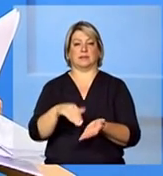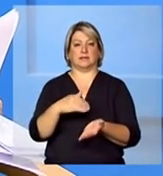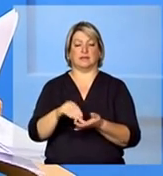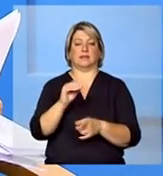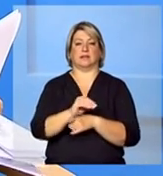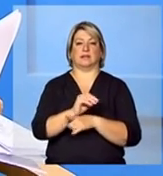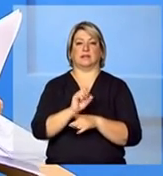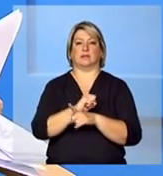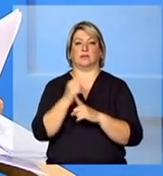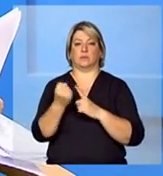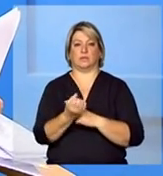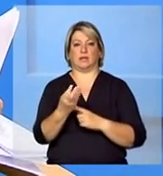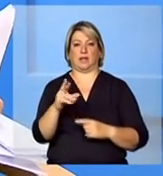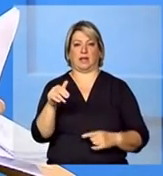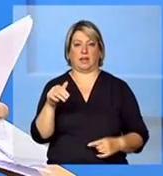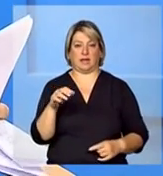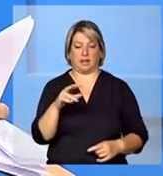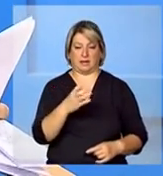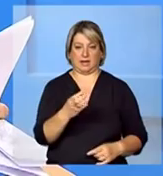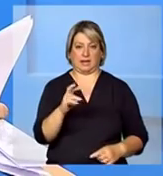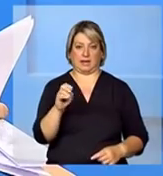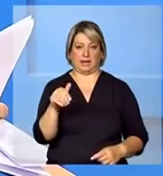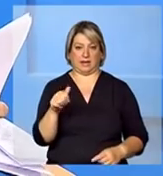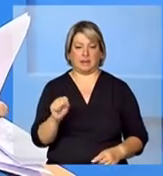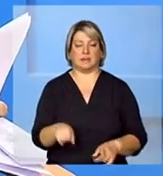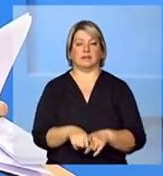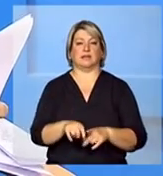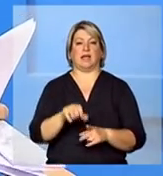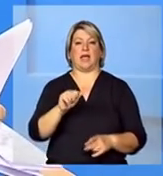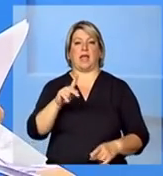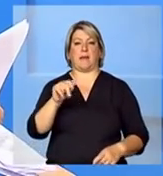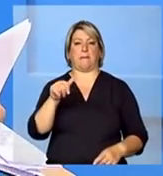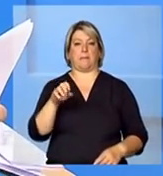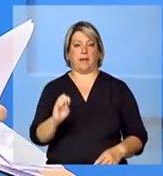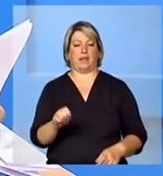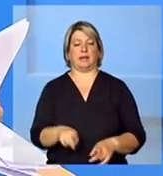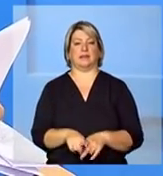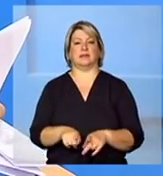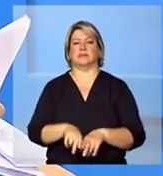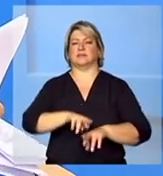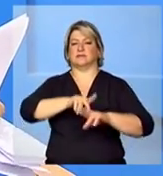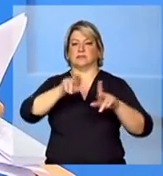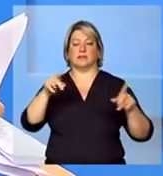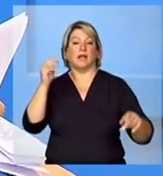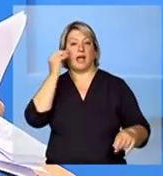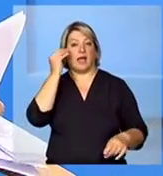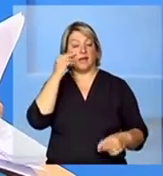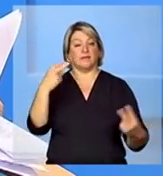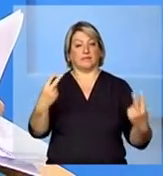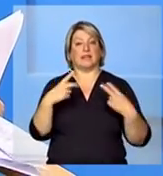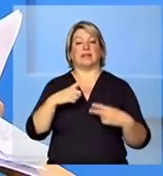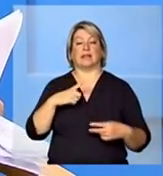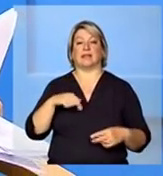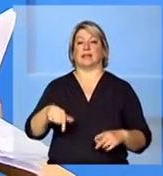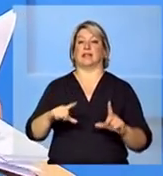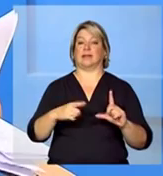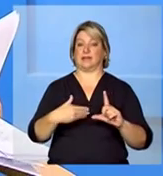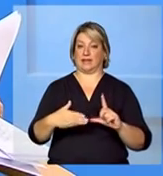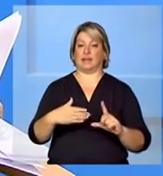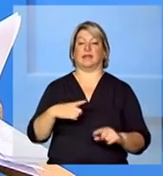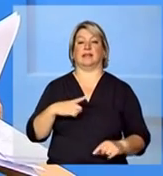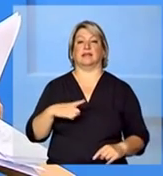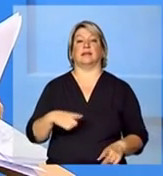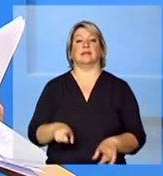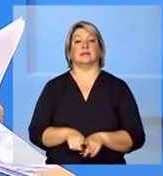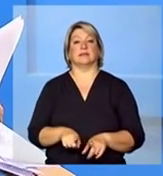social do CRES do planejamento APAE associação de deficientes ou seja está todo mundo assistindo a nossa tele e eles perguntam aqui